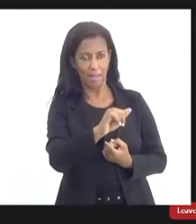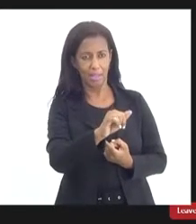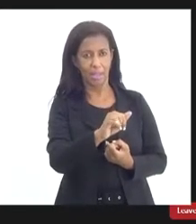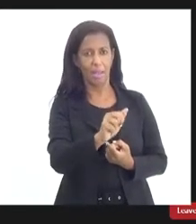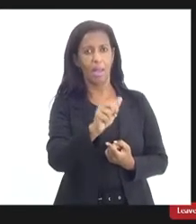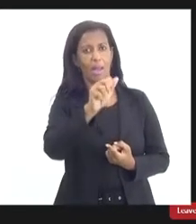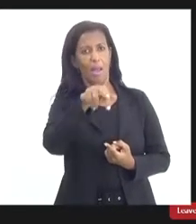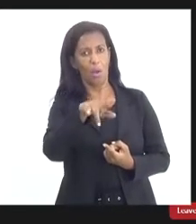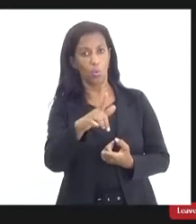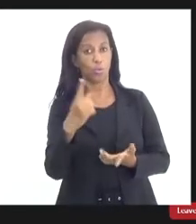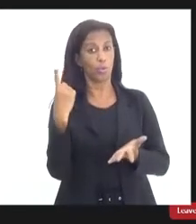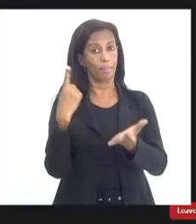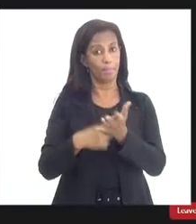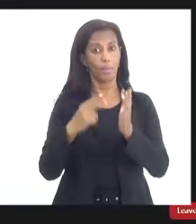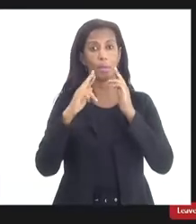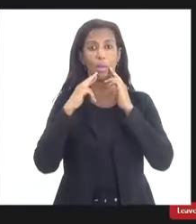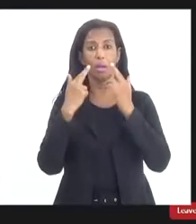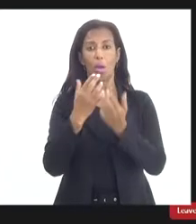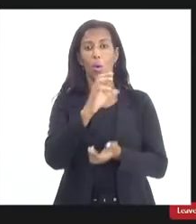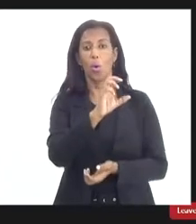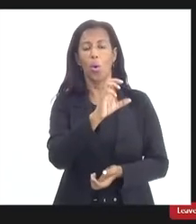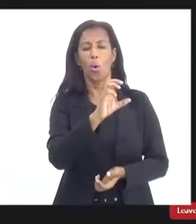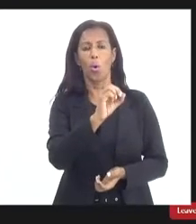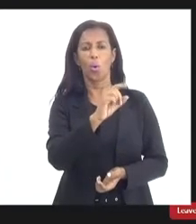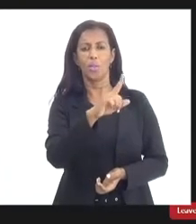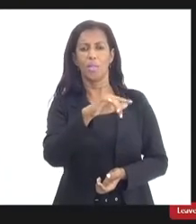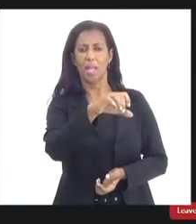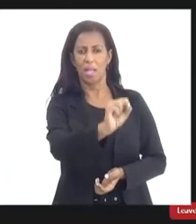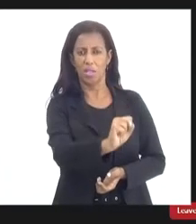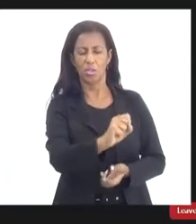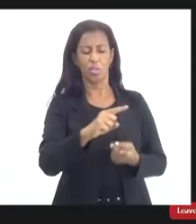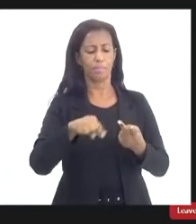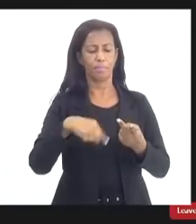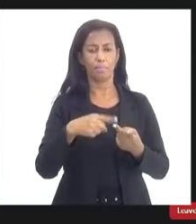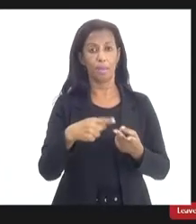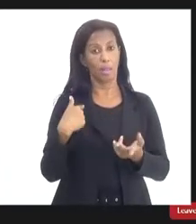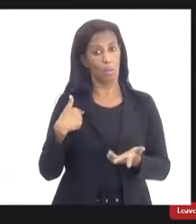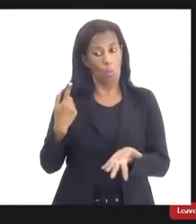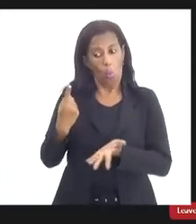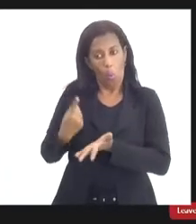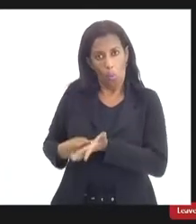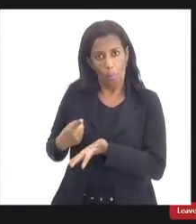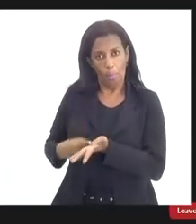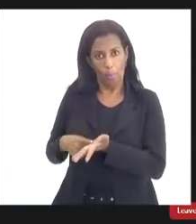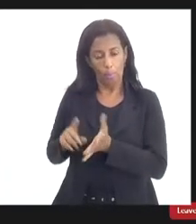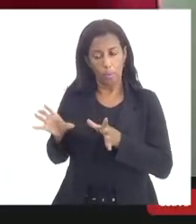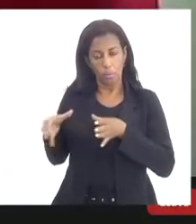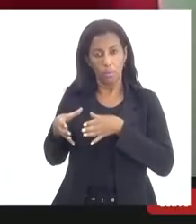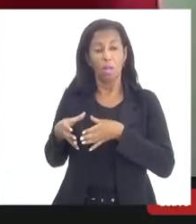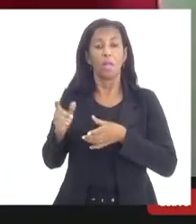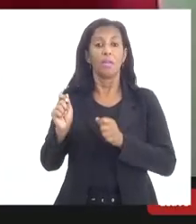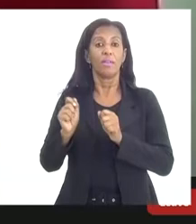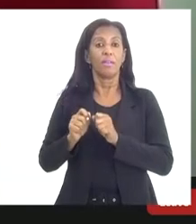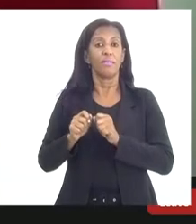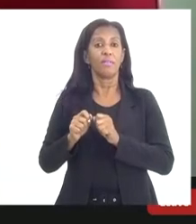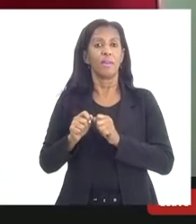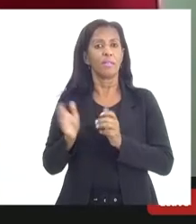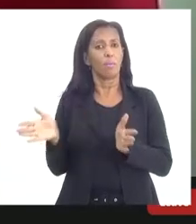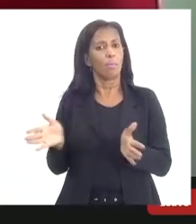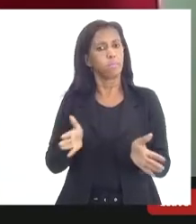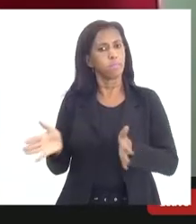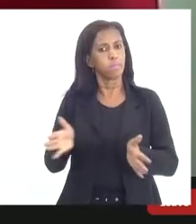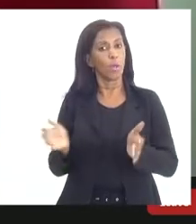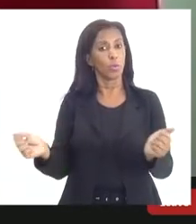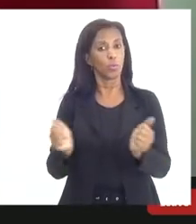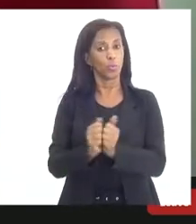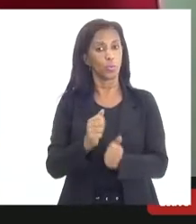haja uma reunião do COSENS pedir me comprometer aqui a fazer uma articulação